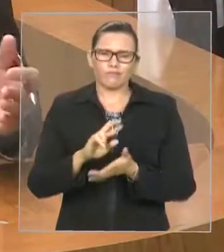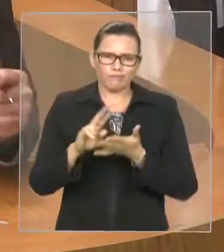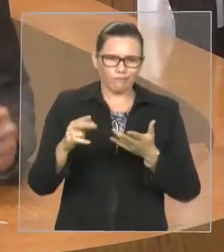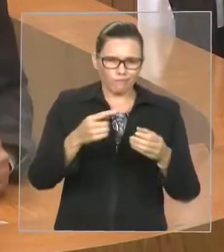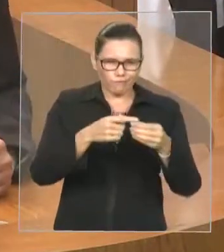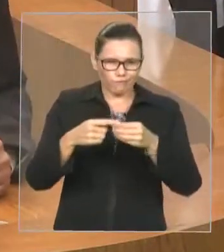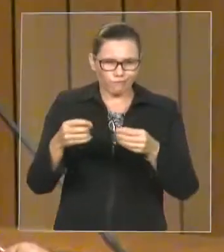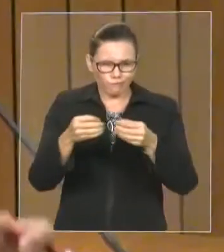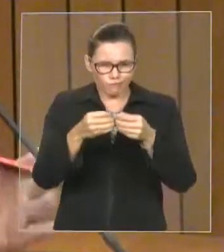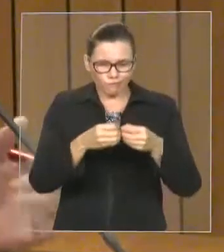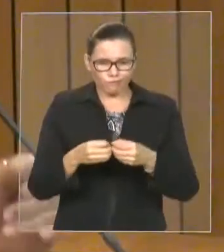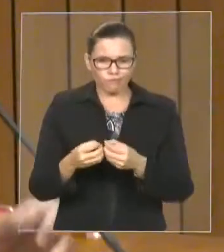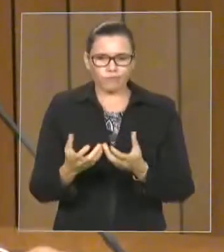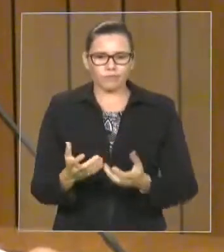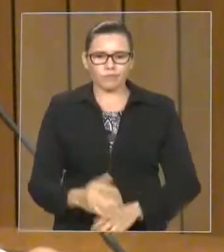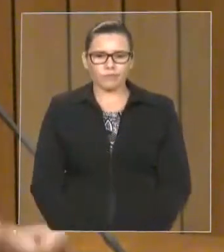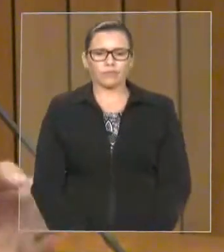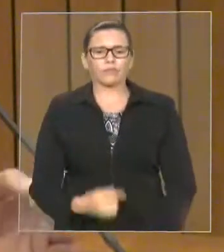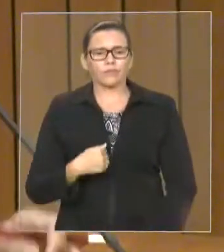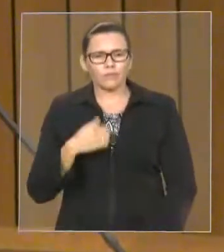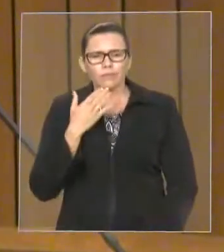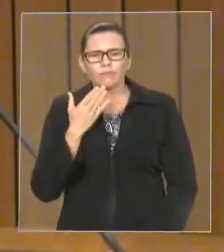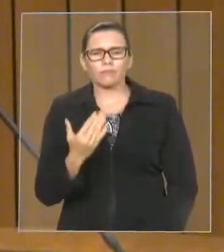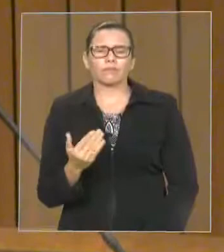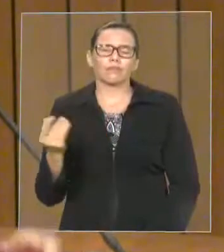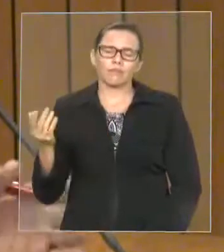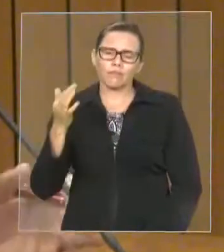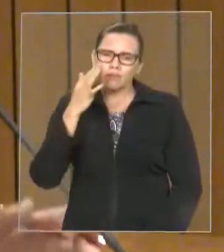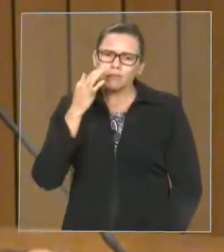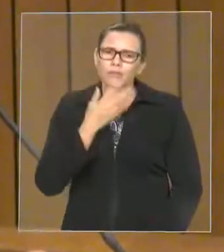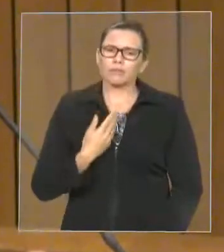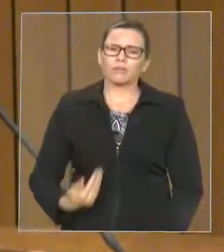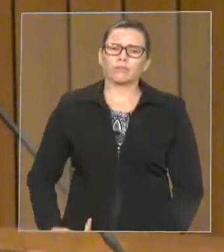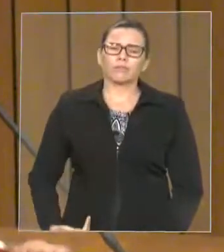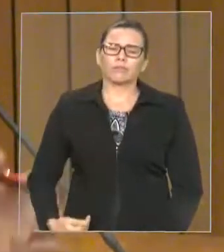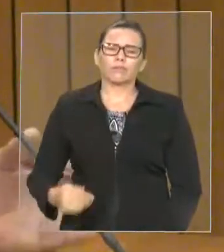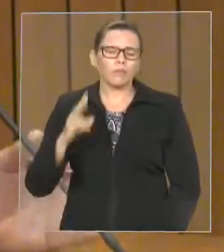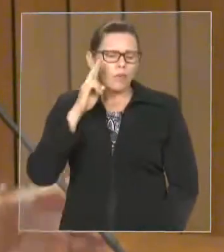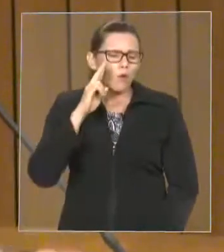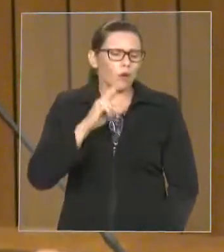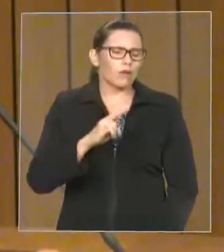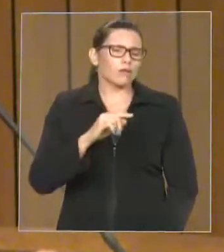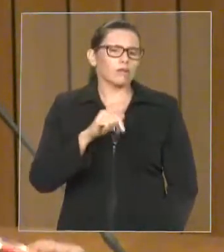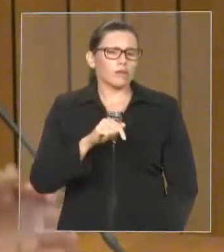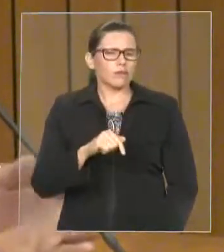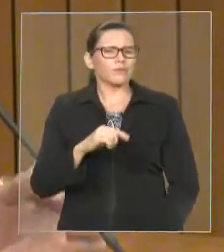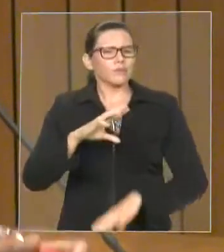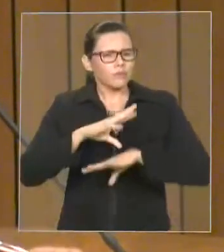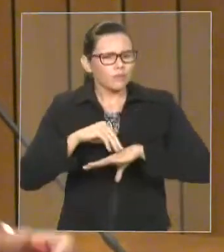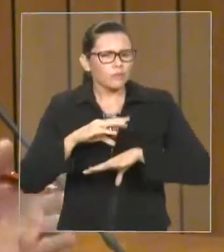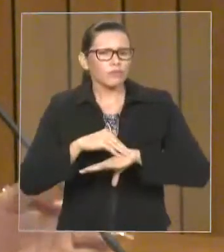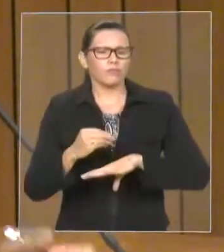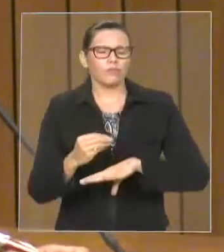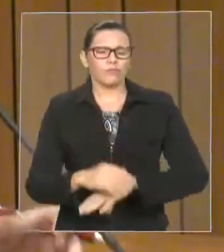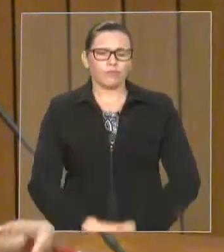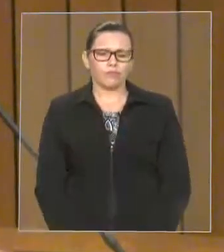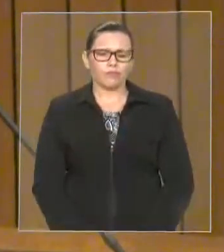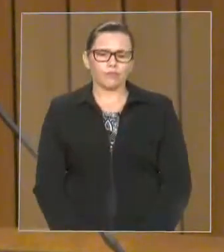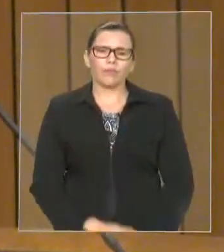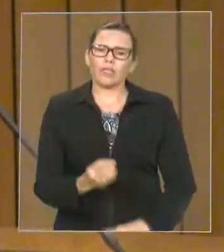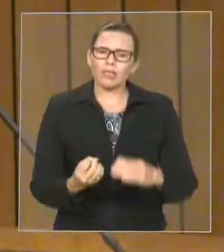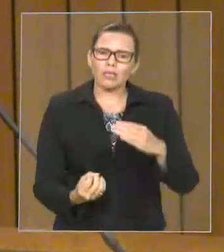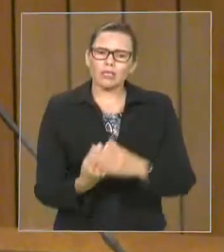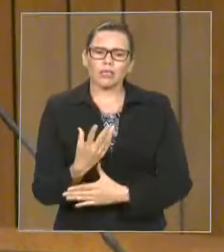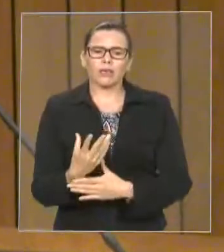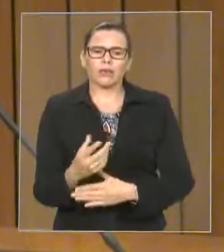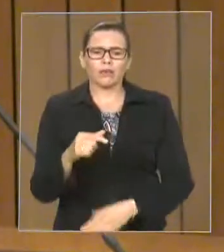Então, eu gostaria que o governador Flávio Dino olhasse com carinho e que autorizasse que fosse criado esse polo presencial na cidade